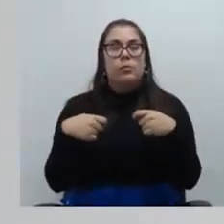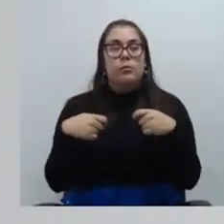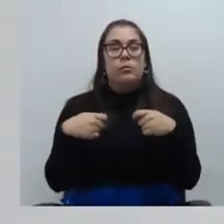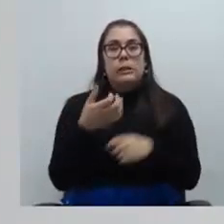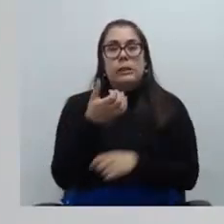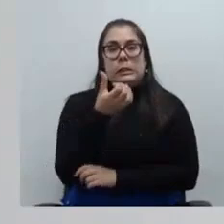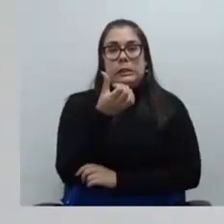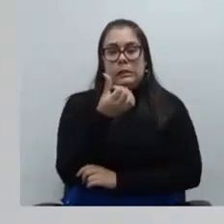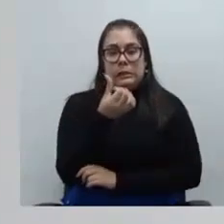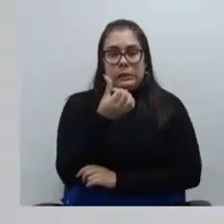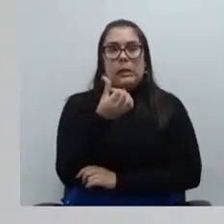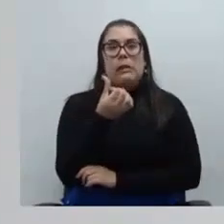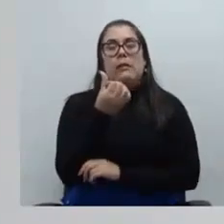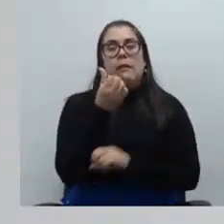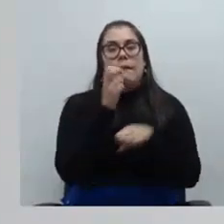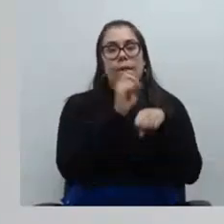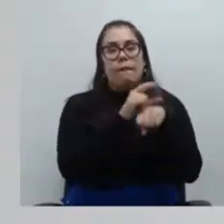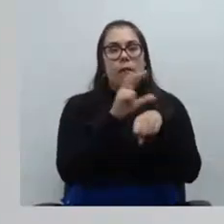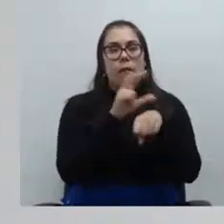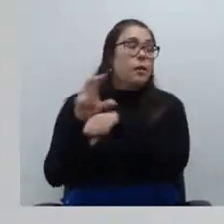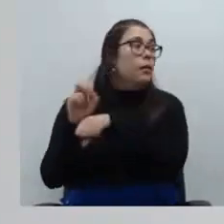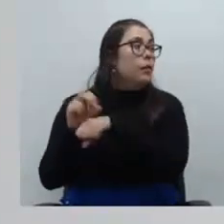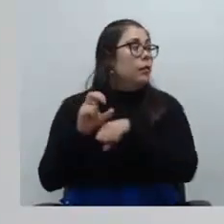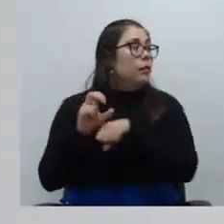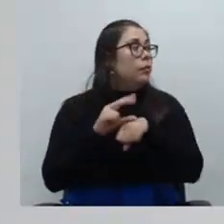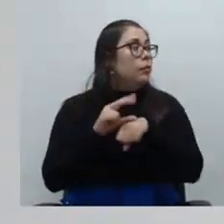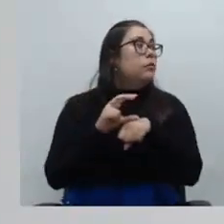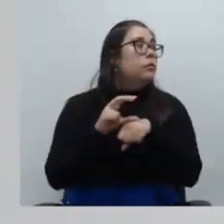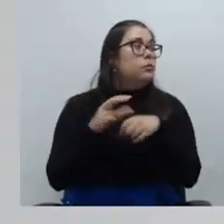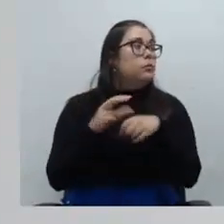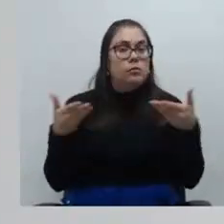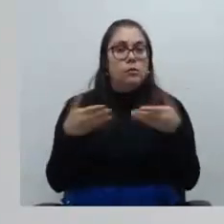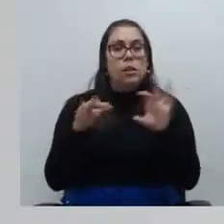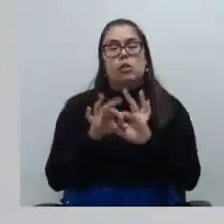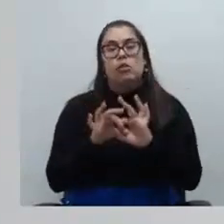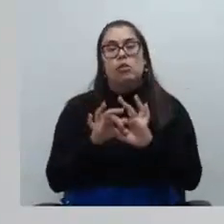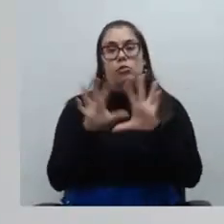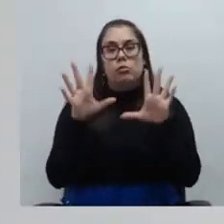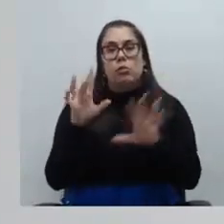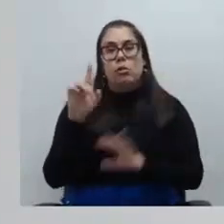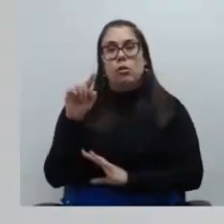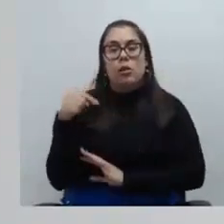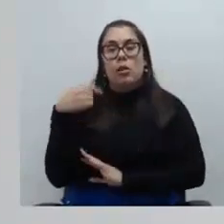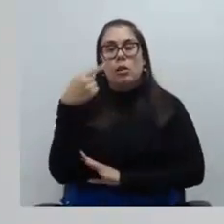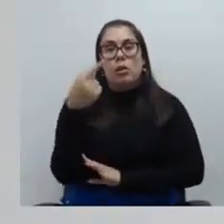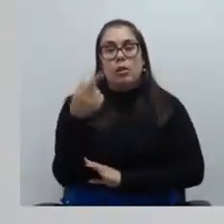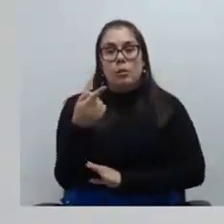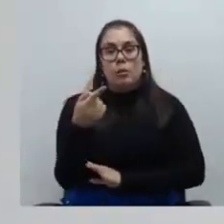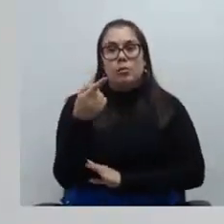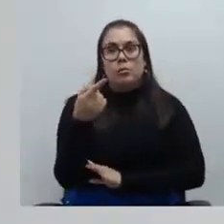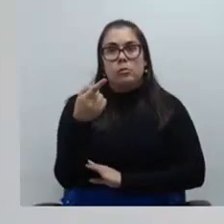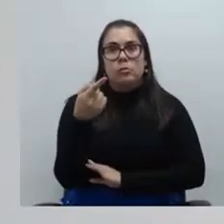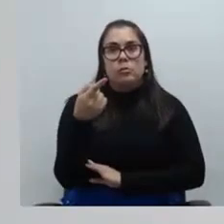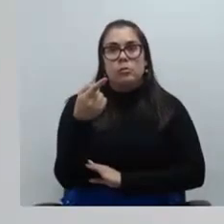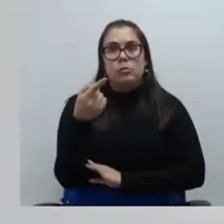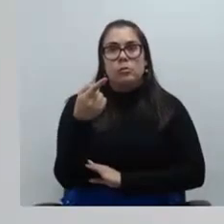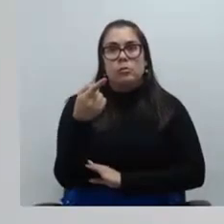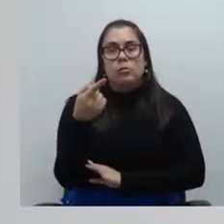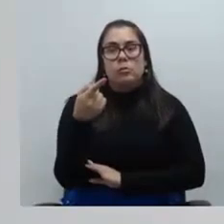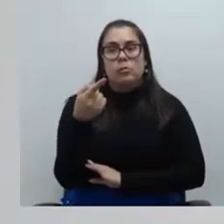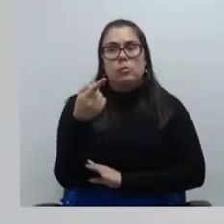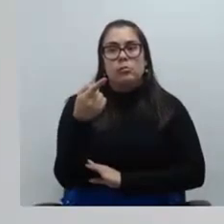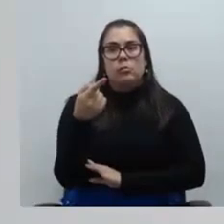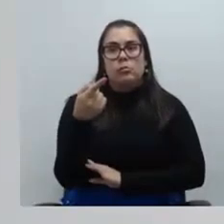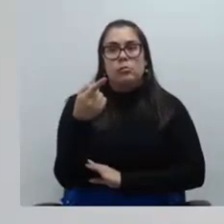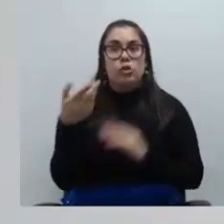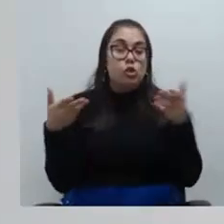seis cargos que serão que estarão vagos na próxima que estão vagos na verdade